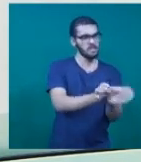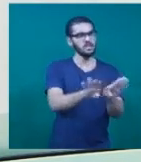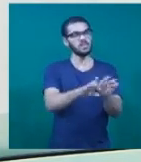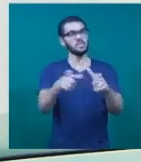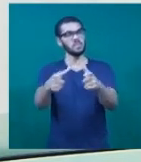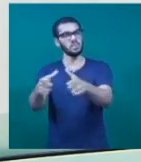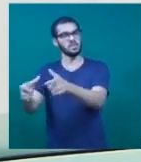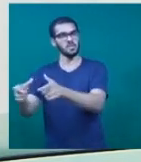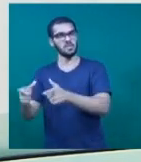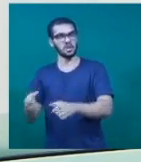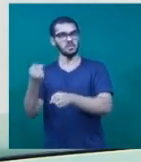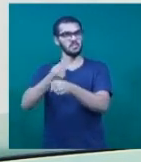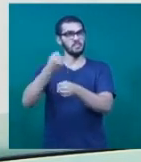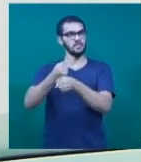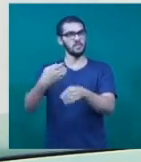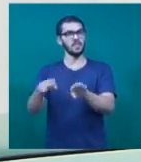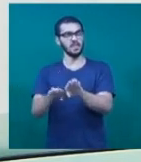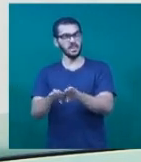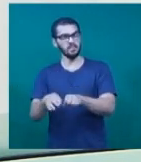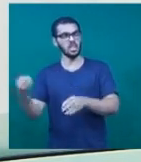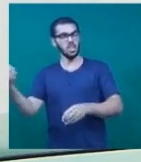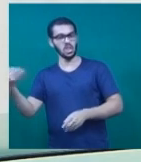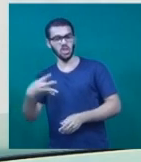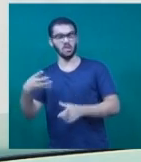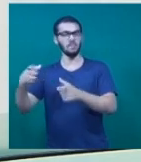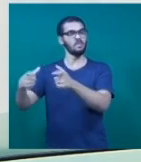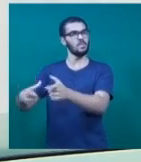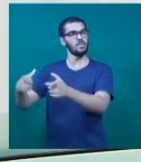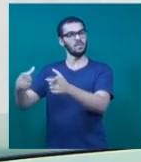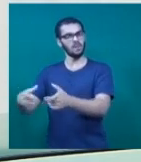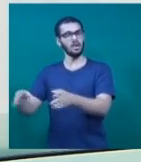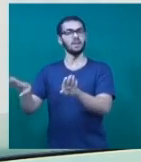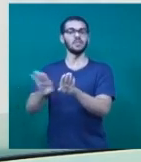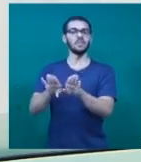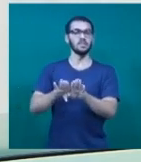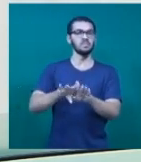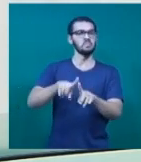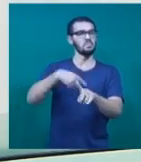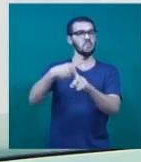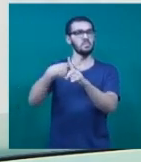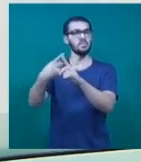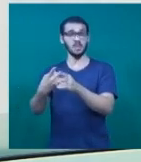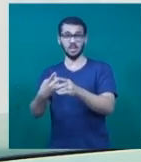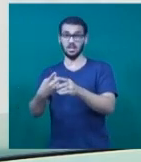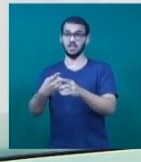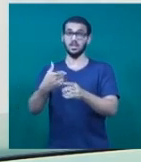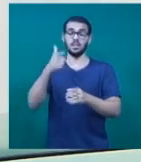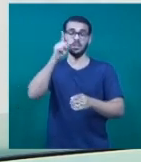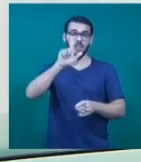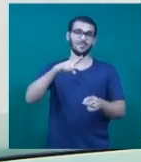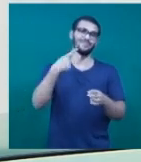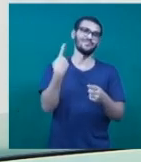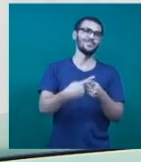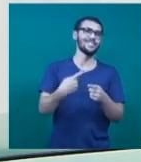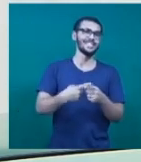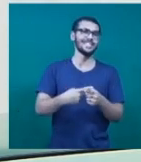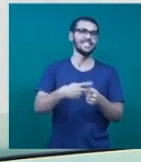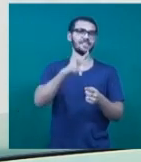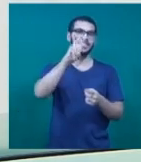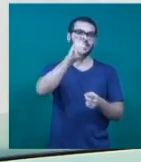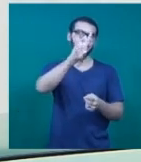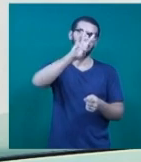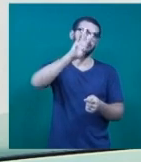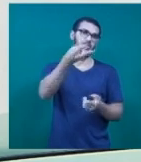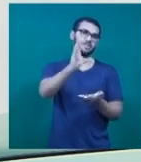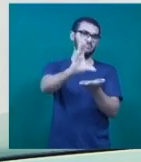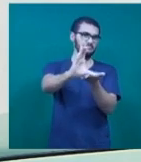reformados, novas instalações de atendimento e muito mais. Tudo que foi adquirido graças à liberação de quase 5 milhões de